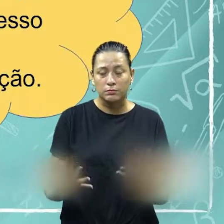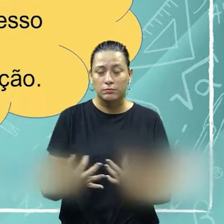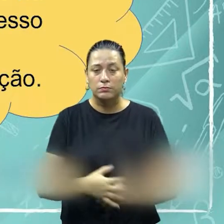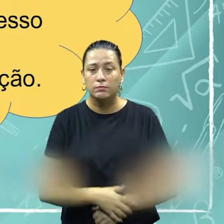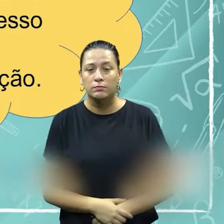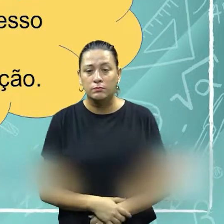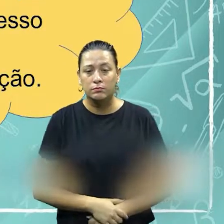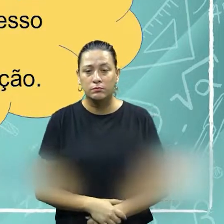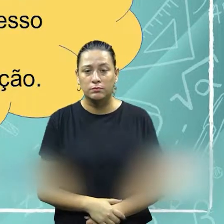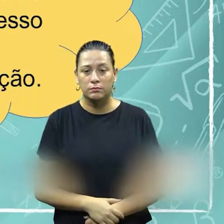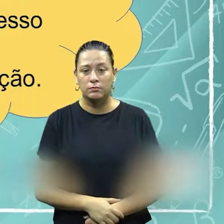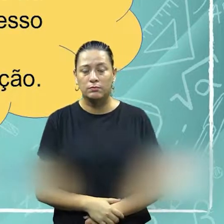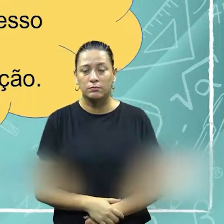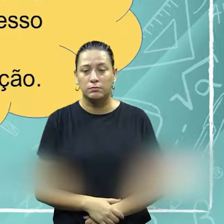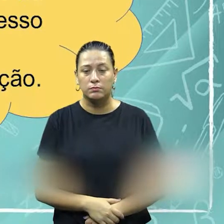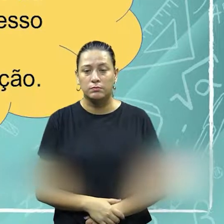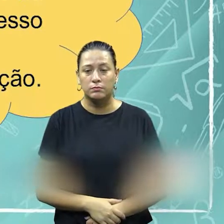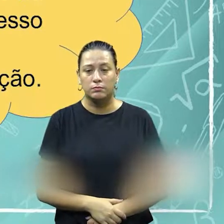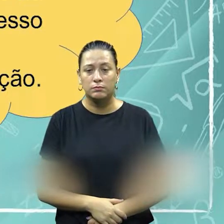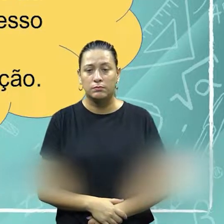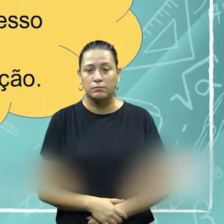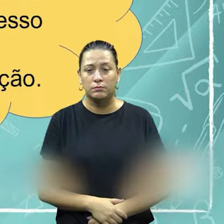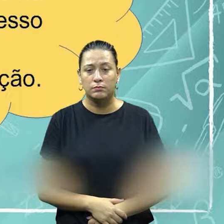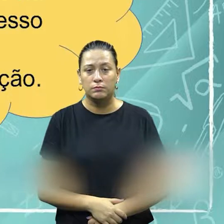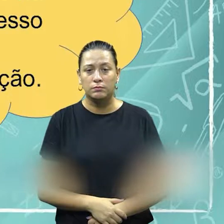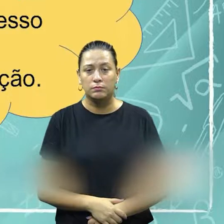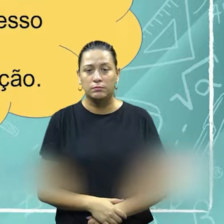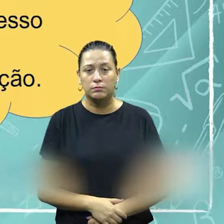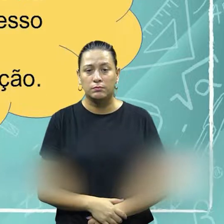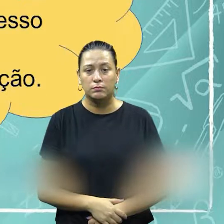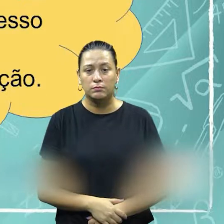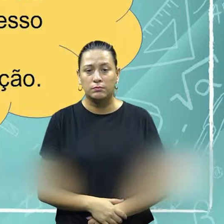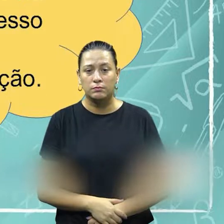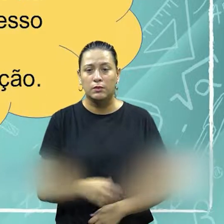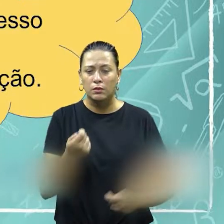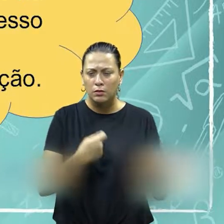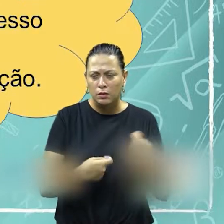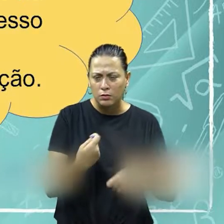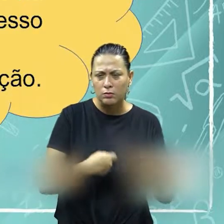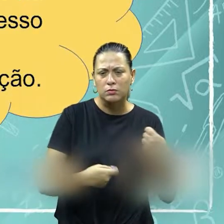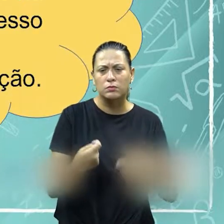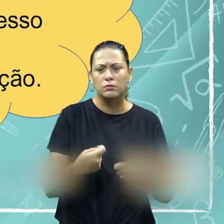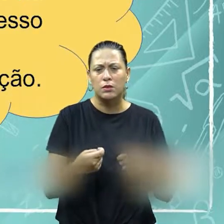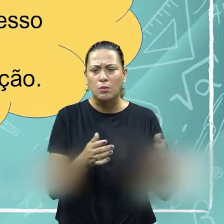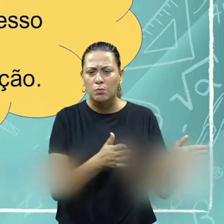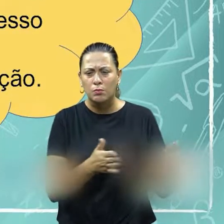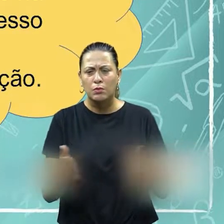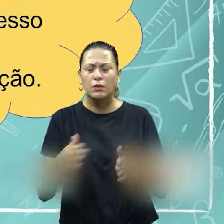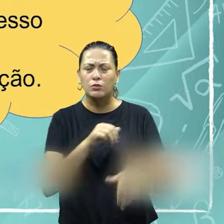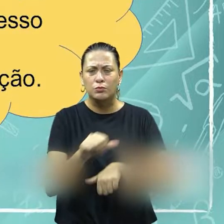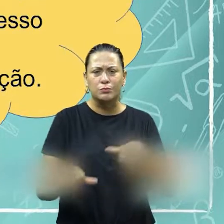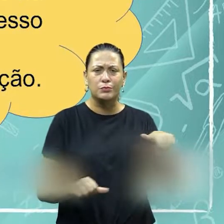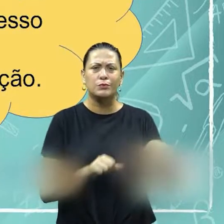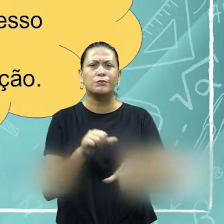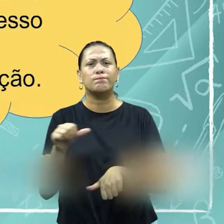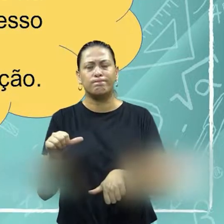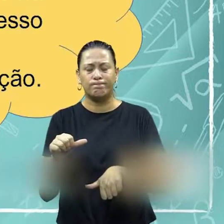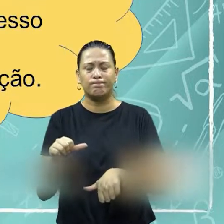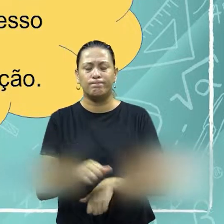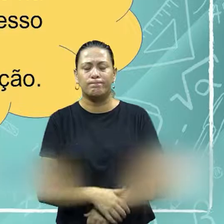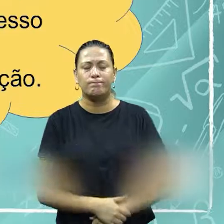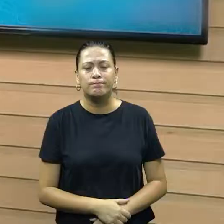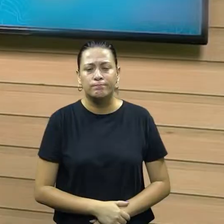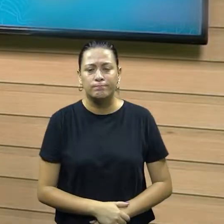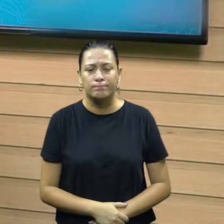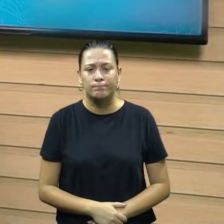contribuindo para nós, né, que juntando o pensamento dela anterior, que ela disse que negociação é na verdade um processo de mudança de